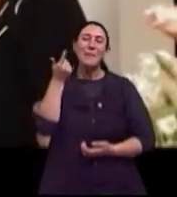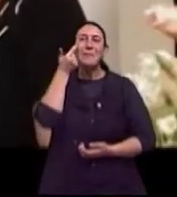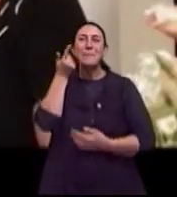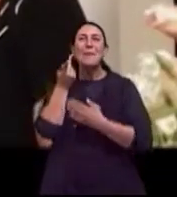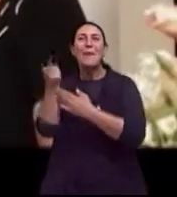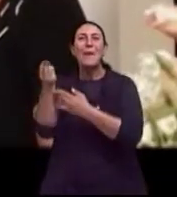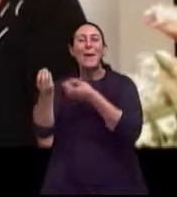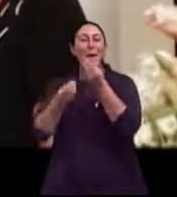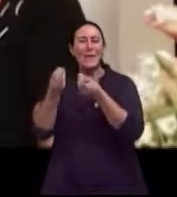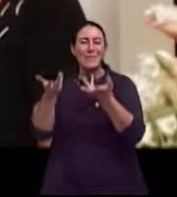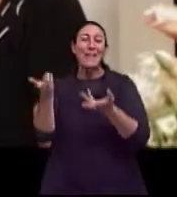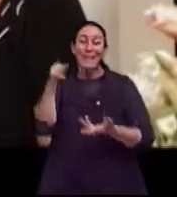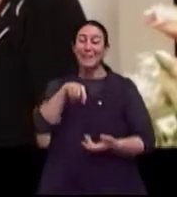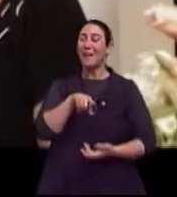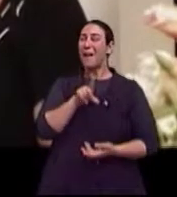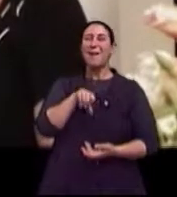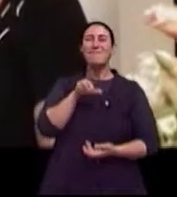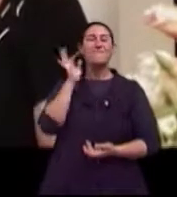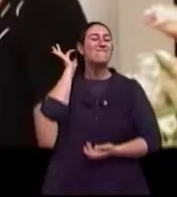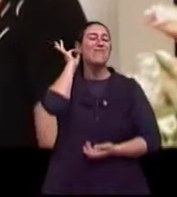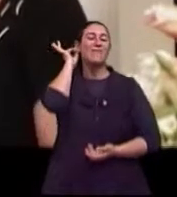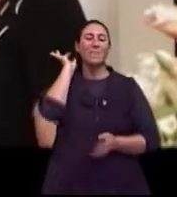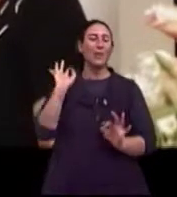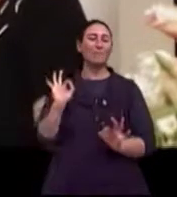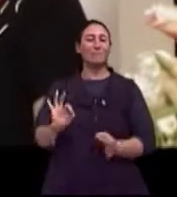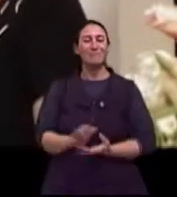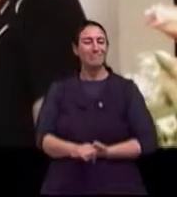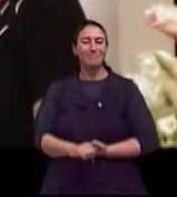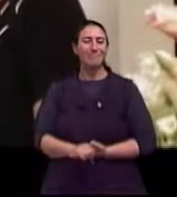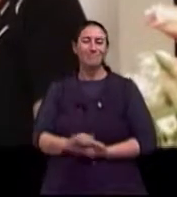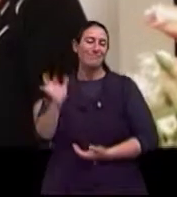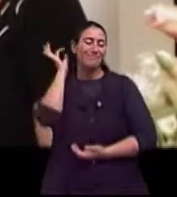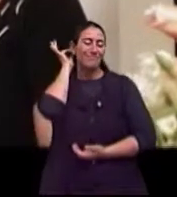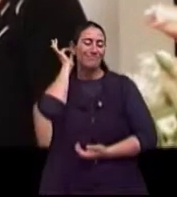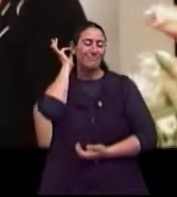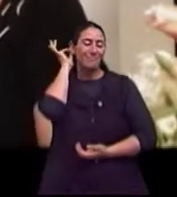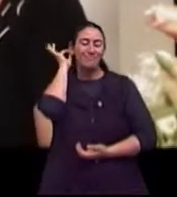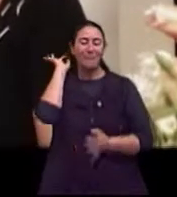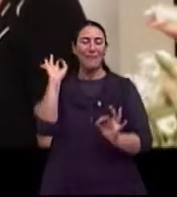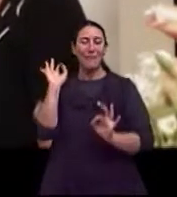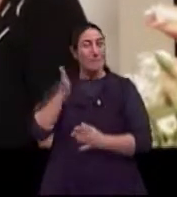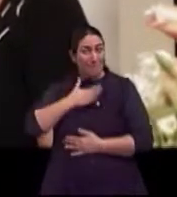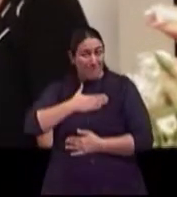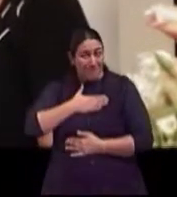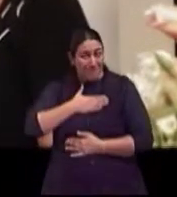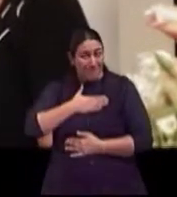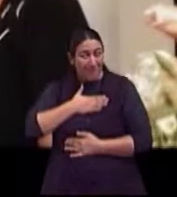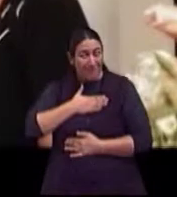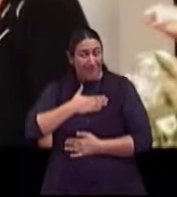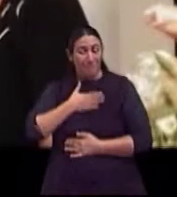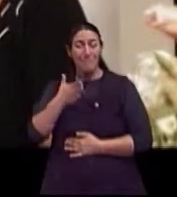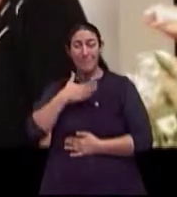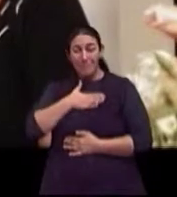É maravilhoso. É maravilhoso. É maravilhoso. Para mim, pelo menos,